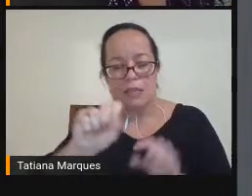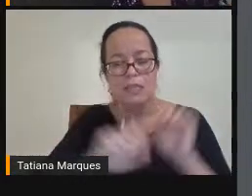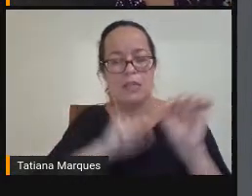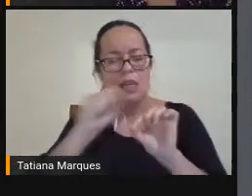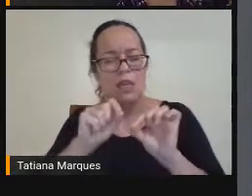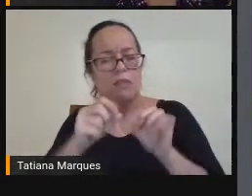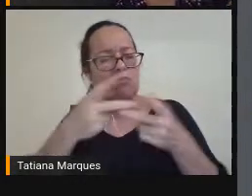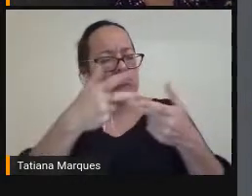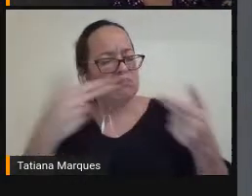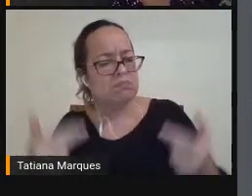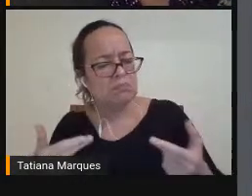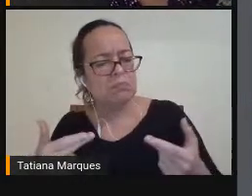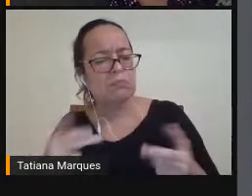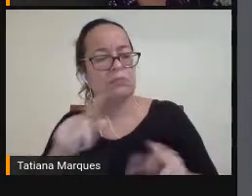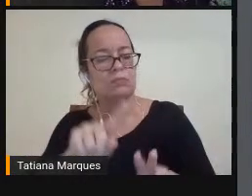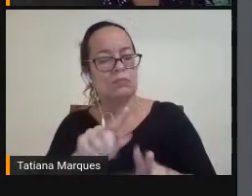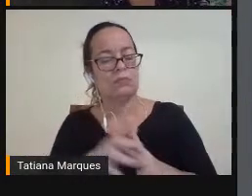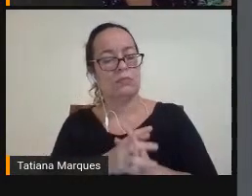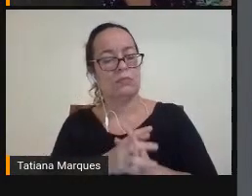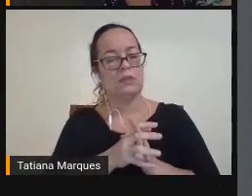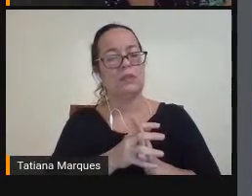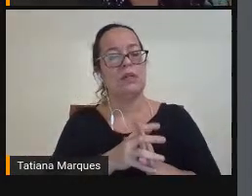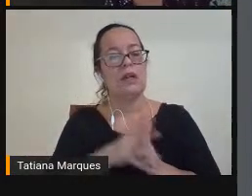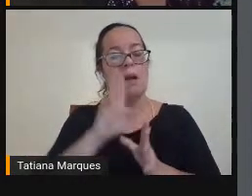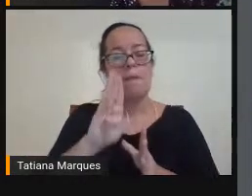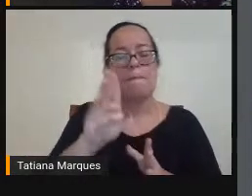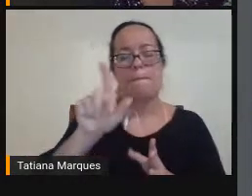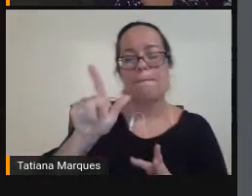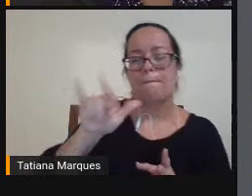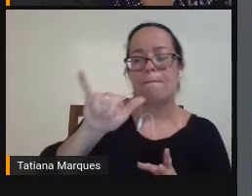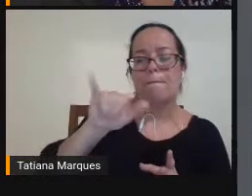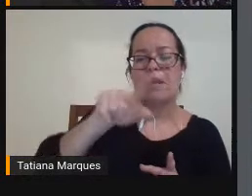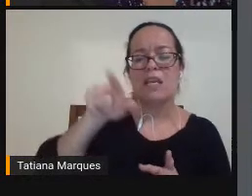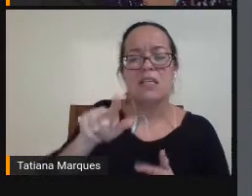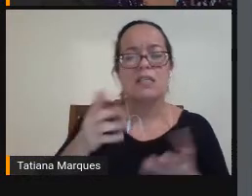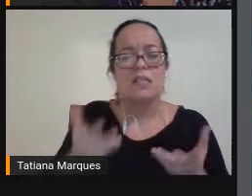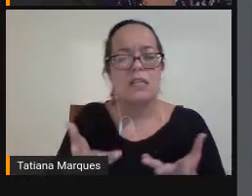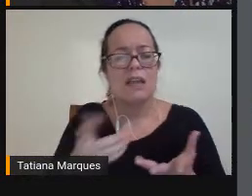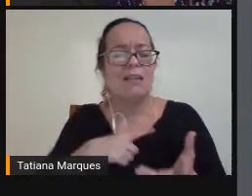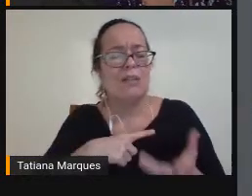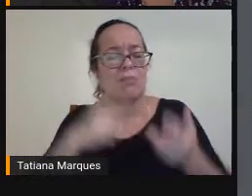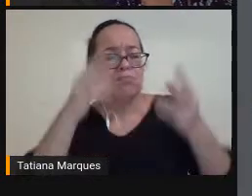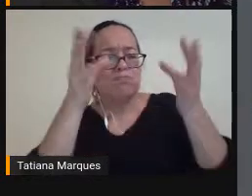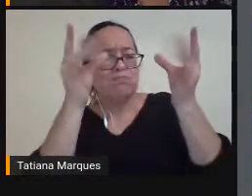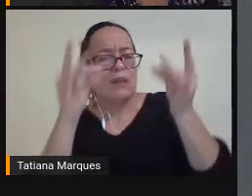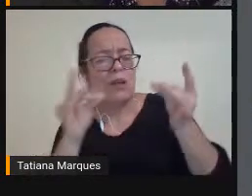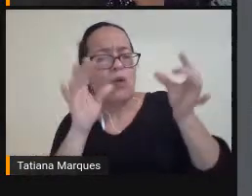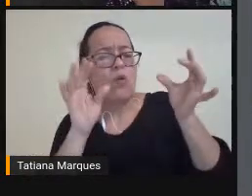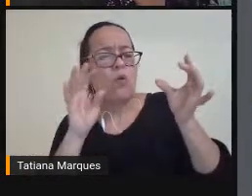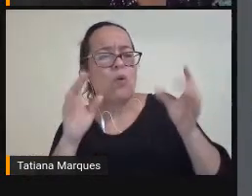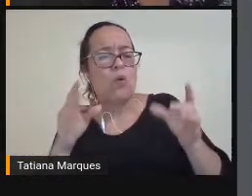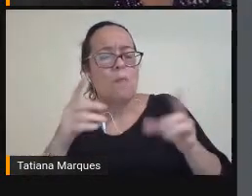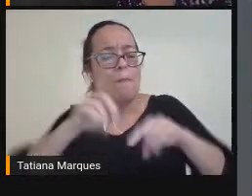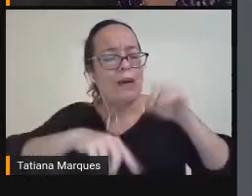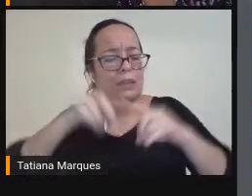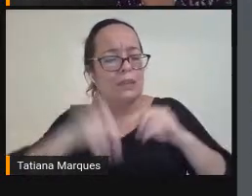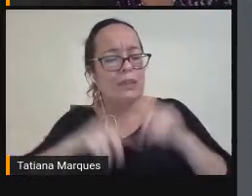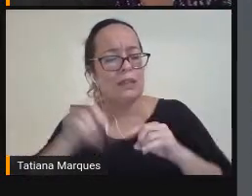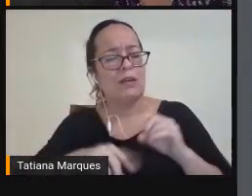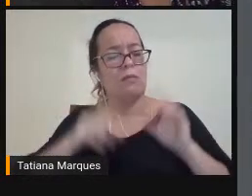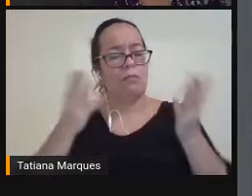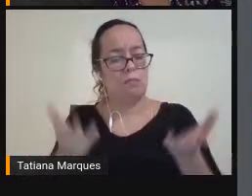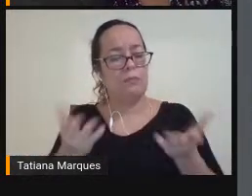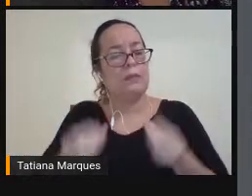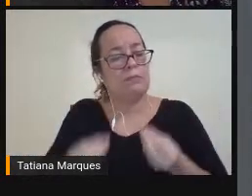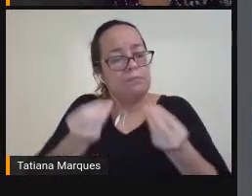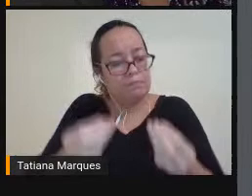O símbolo Blizz Então a gente tem Uma gama Muito grande De recursos Disponíveis